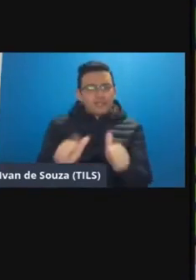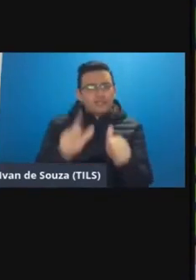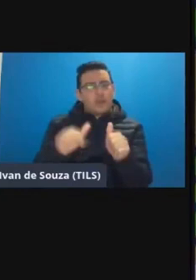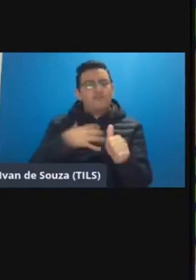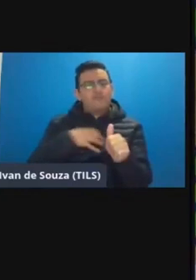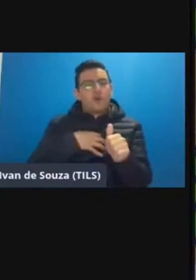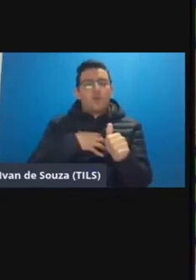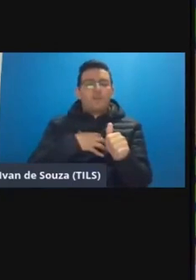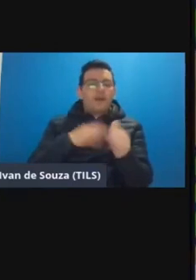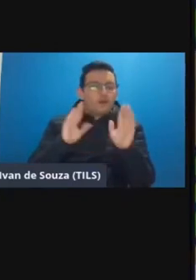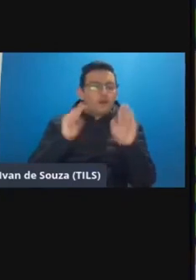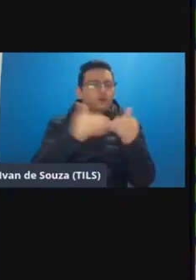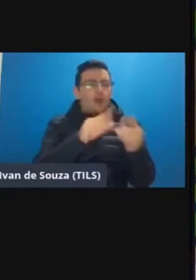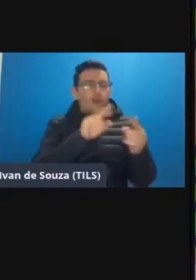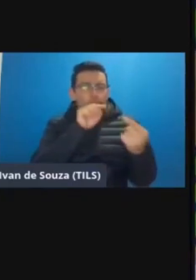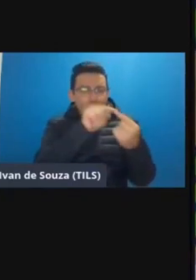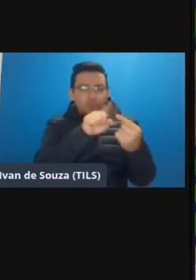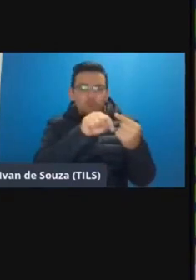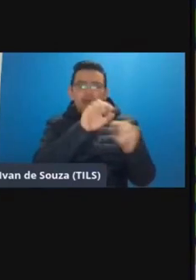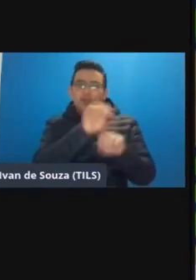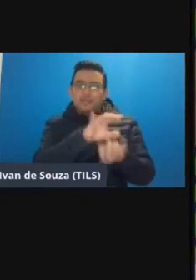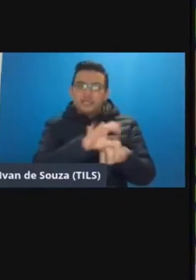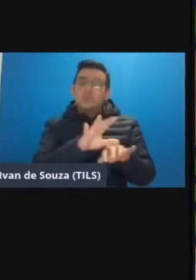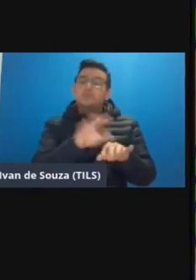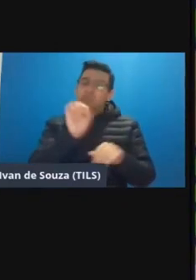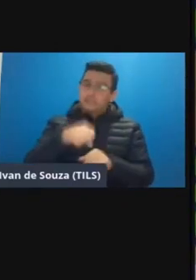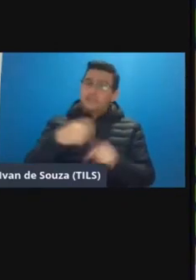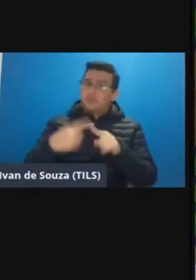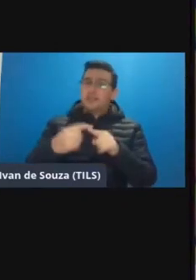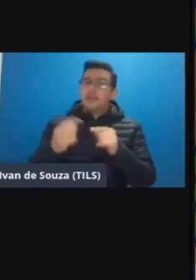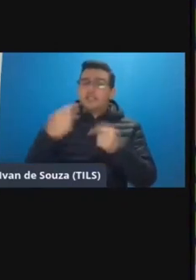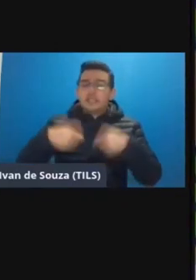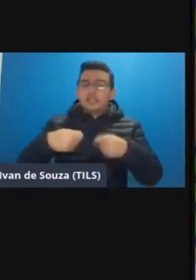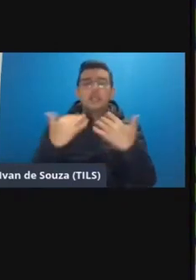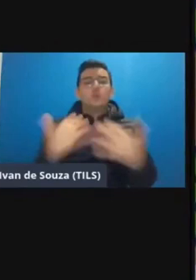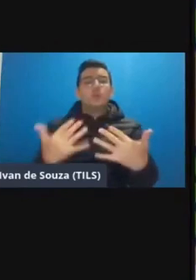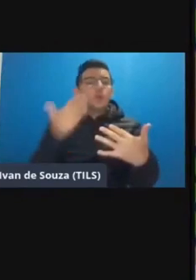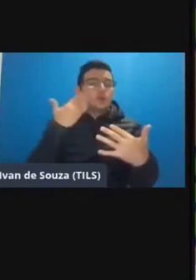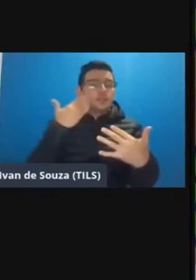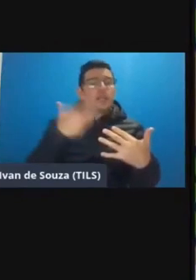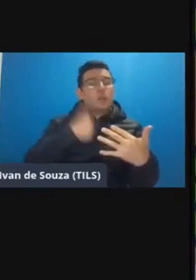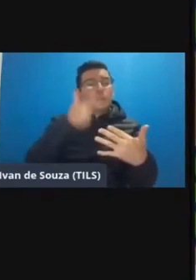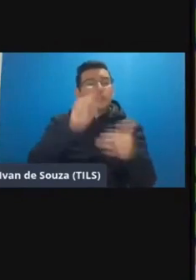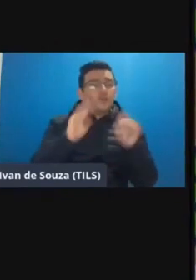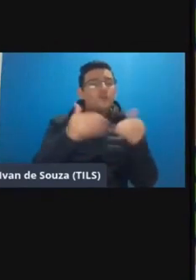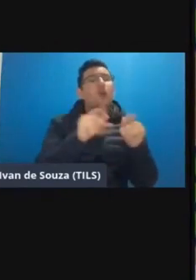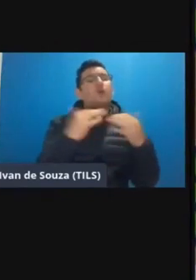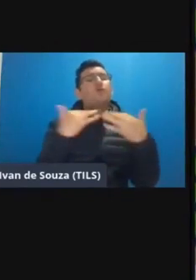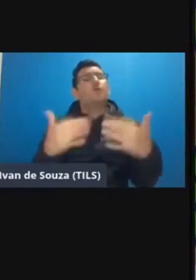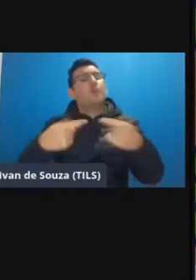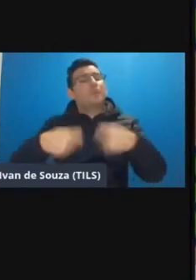formas de personalizar o ensino com certeza porque a medida que eu sei a necessidade do meu público eu consigo direcionar exatamente aquilo que o público